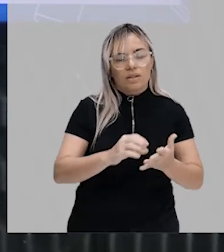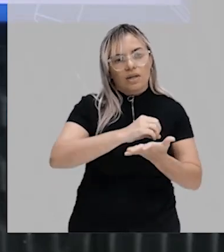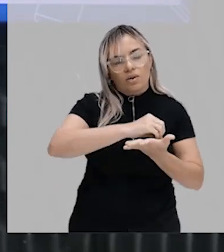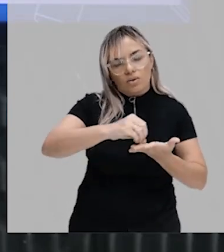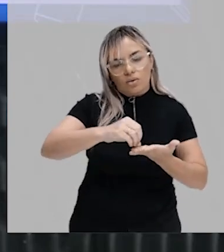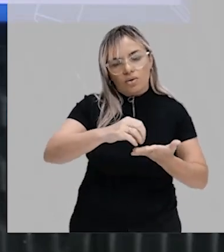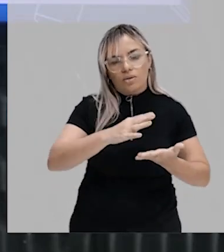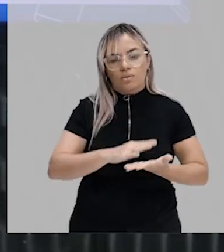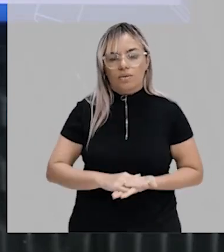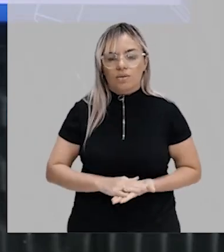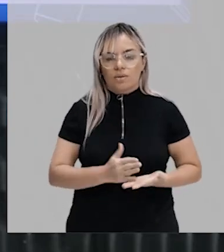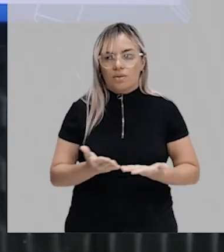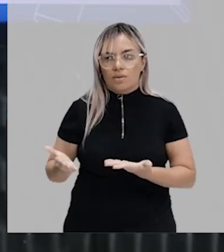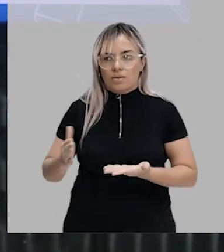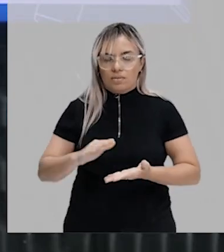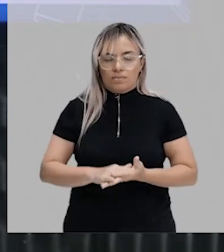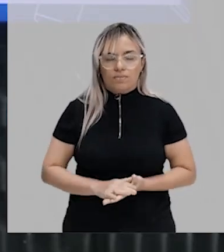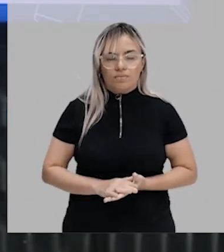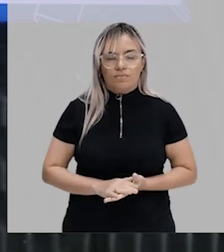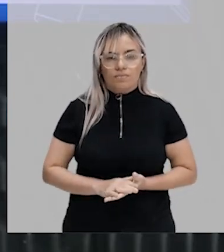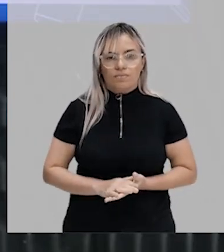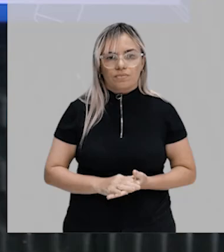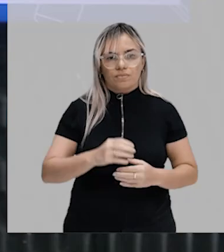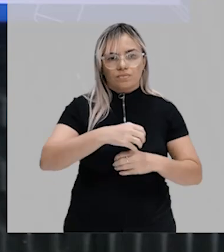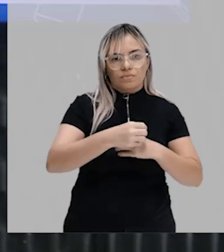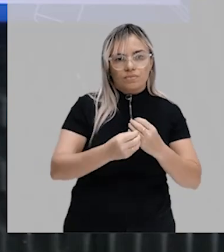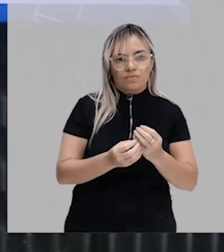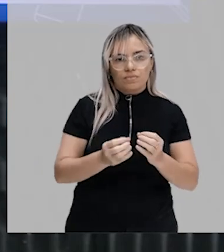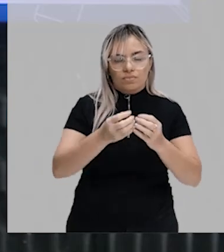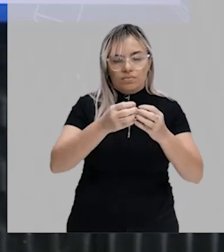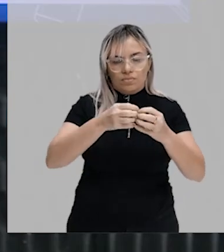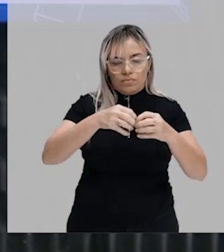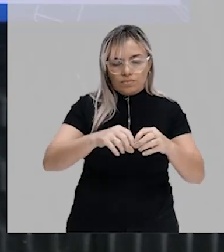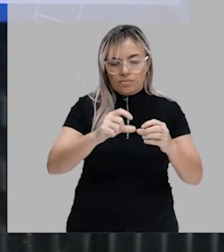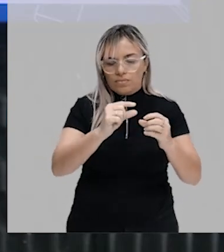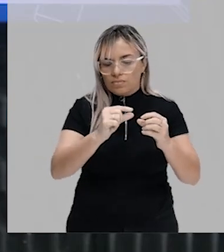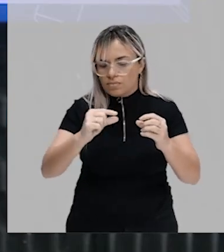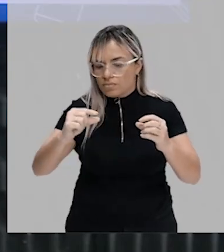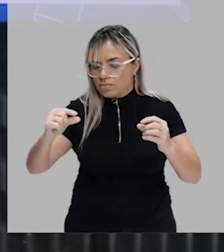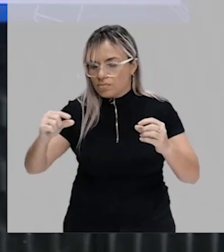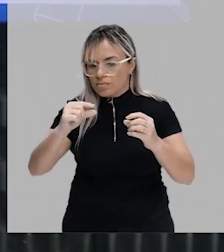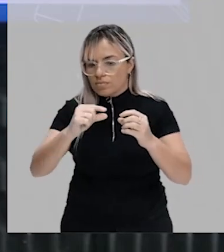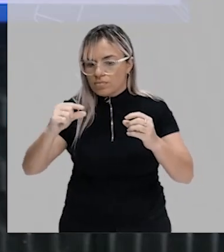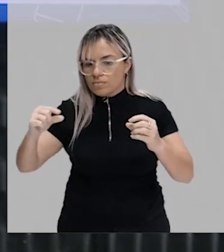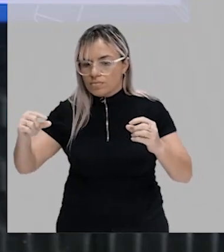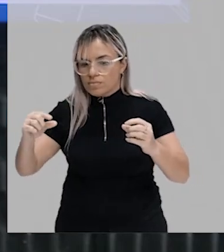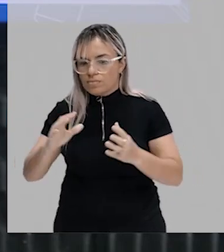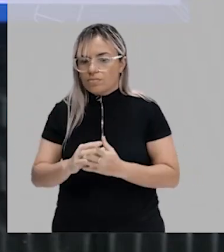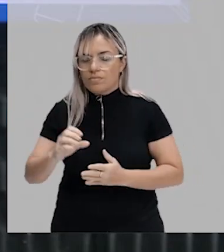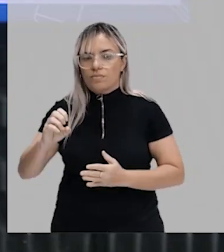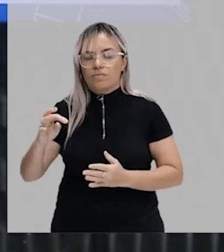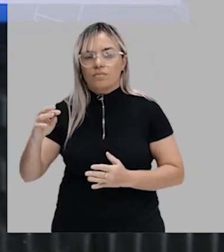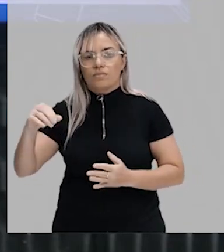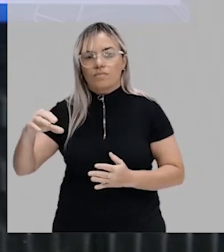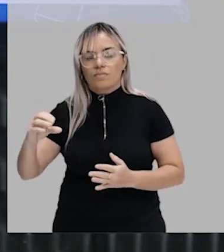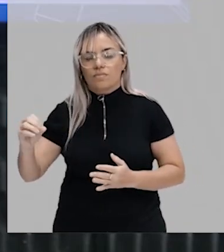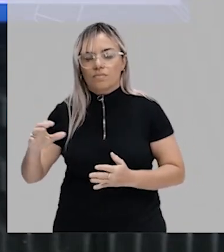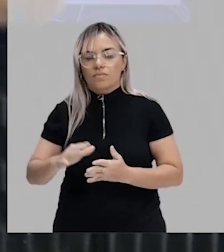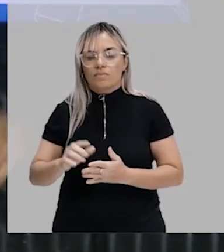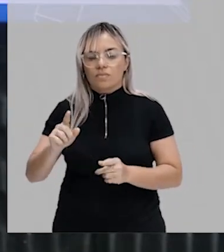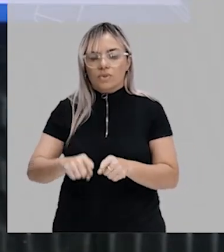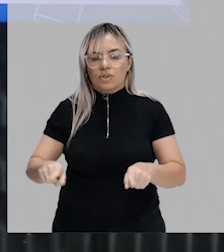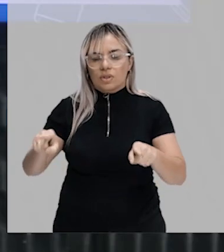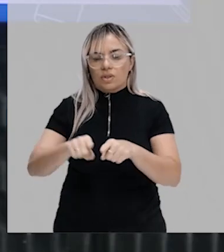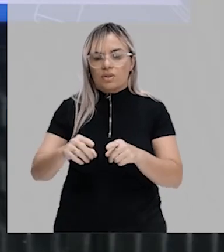Então, ele quebrou essa molécula, liberou, no caso, os pedaços dela, o etanol e o gás carbônico, e liberou